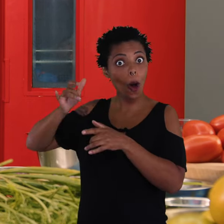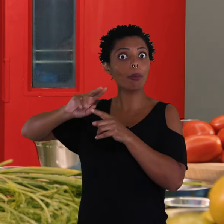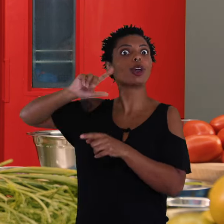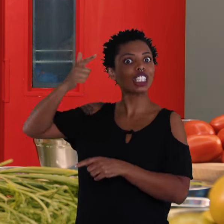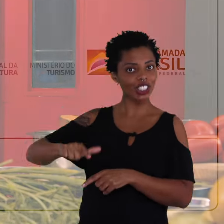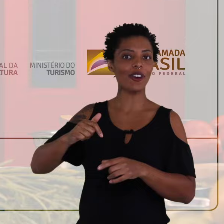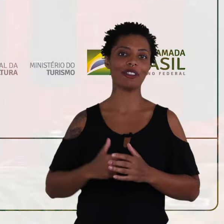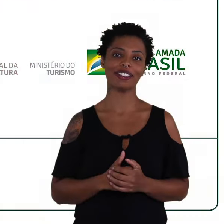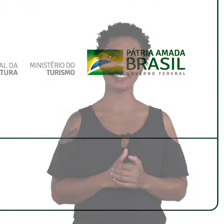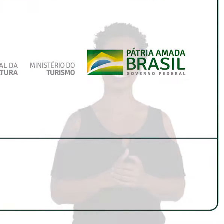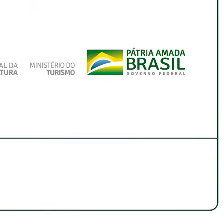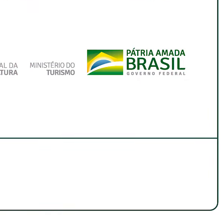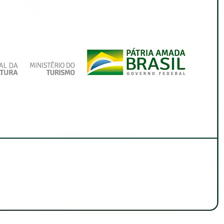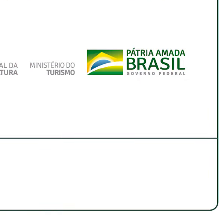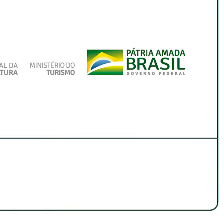das sobrinhas.